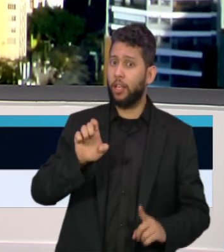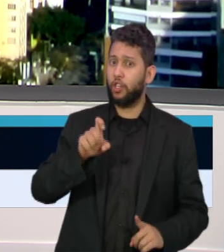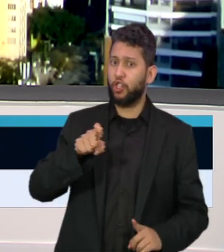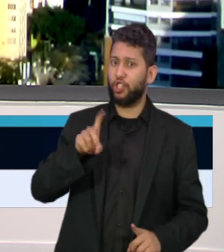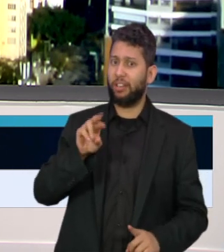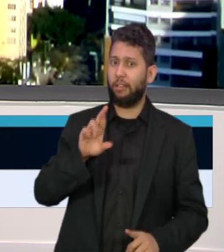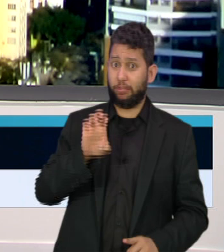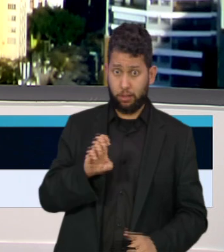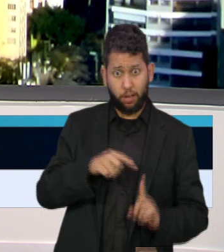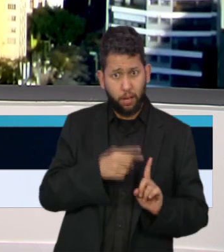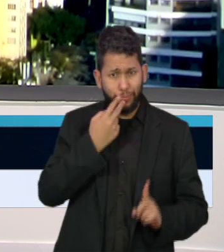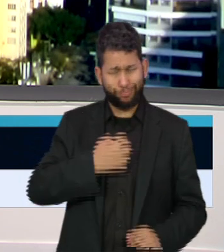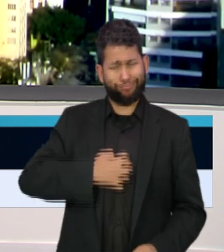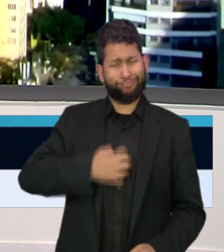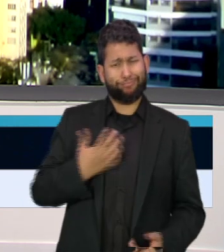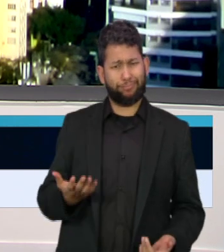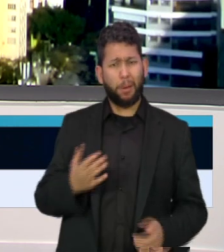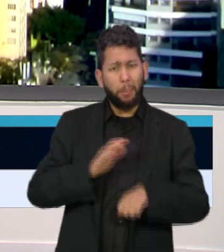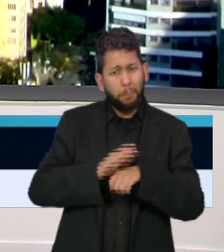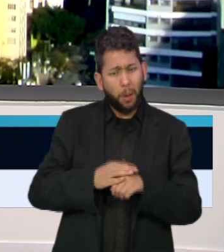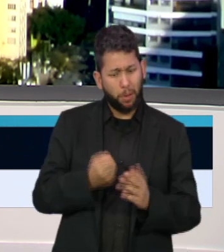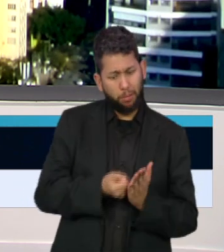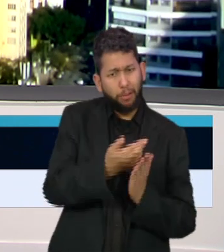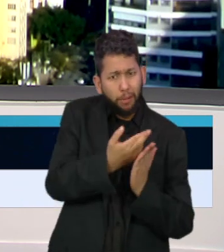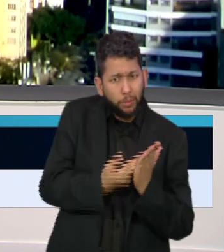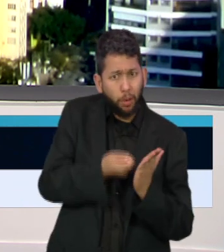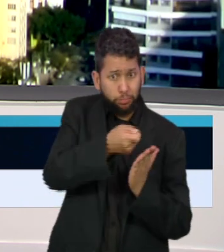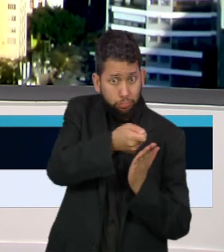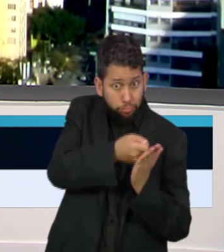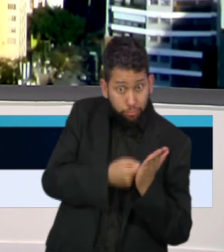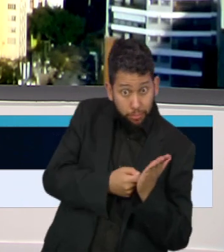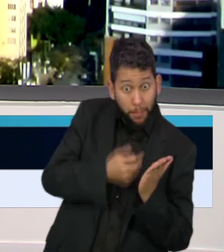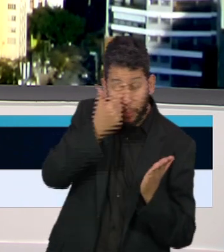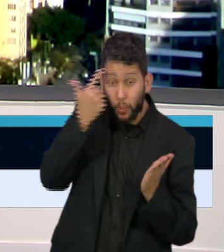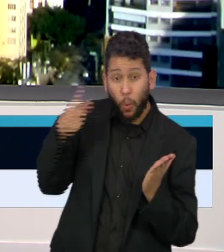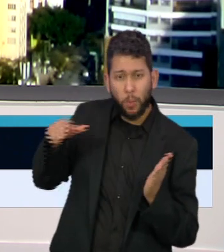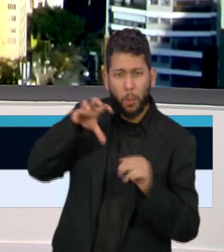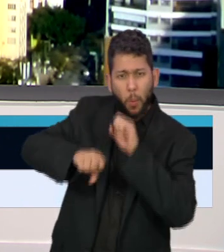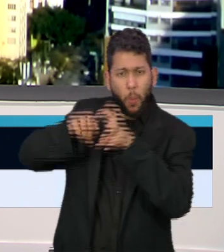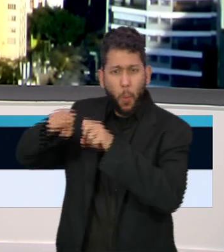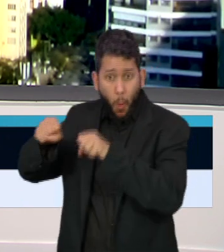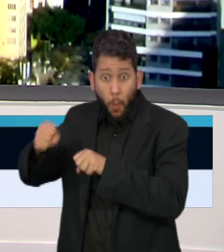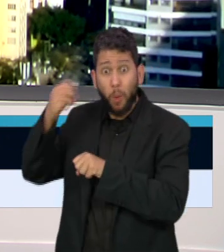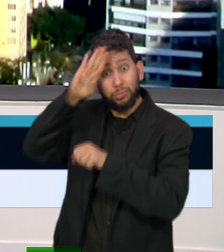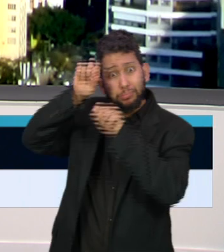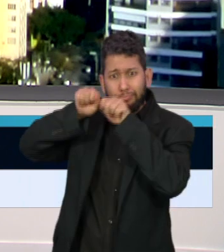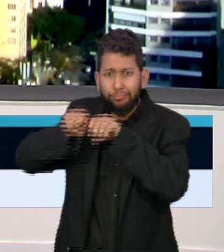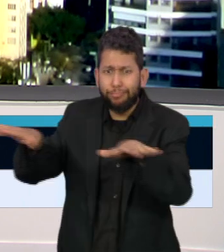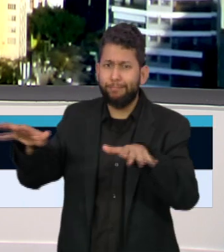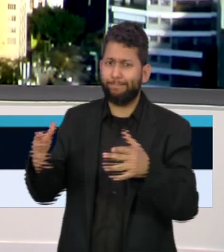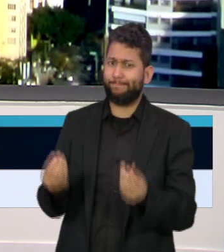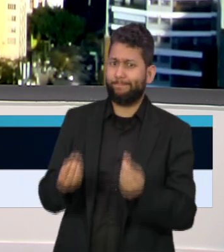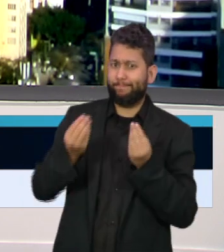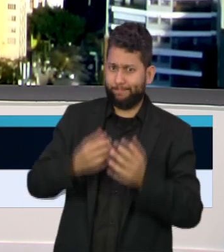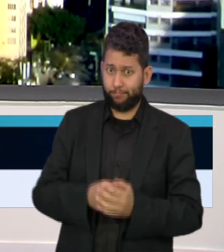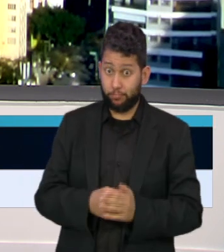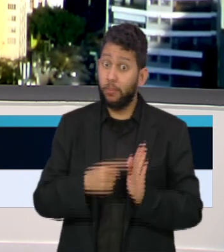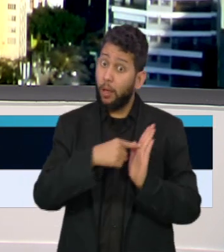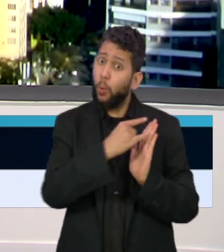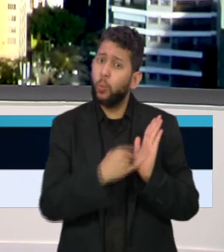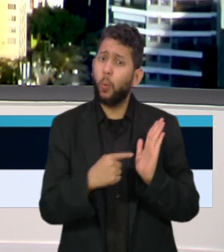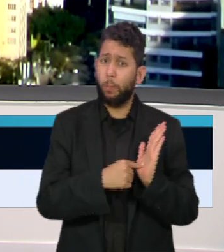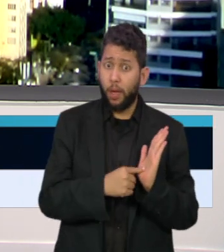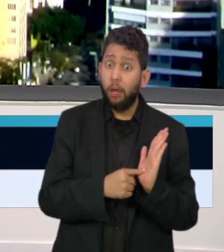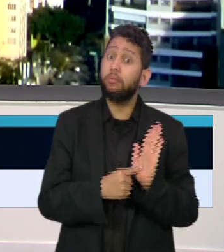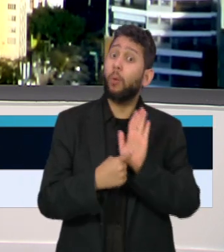indignado que um relatório produzido por ele foi utilizado indevidamente pelo presidente Jair Bolsonaro. O documento apontava